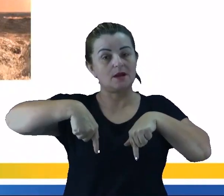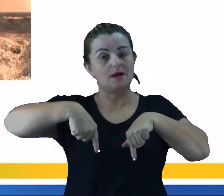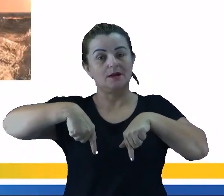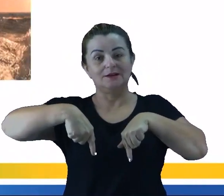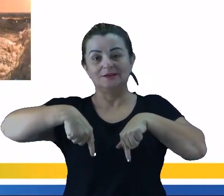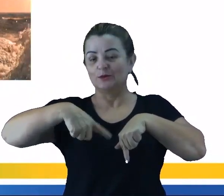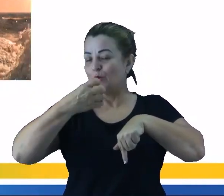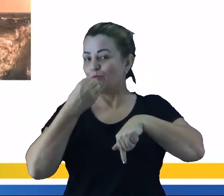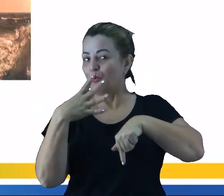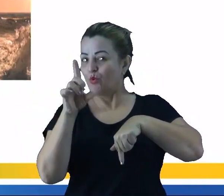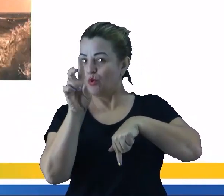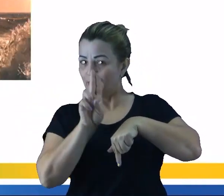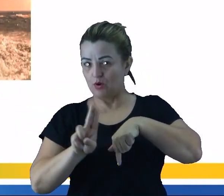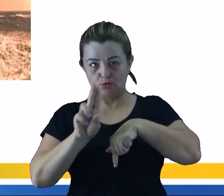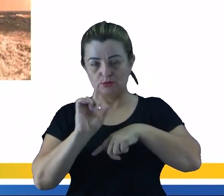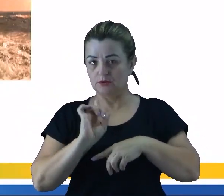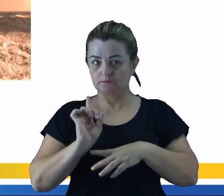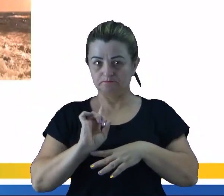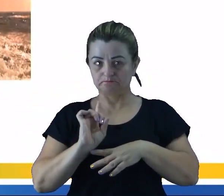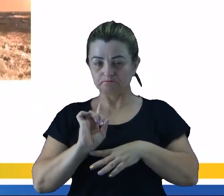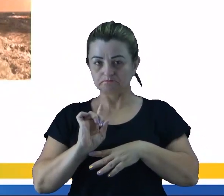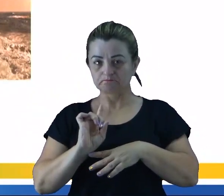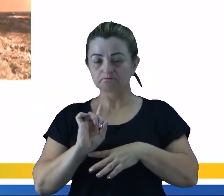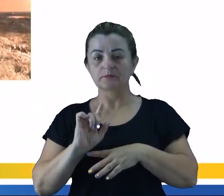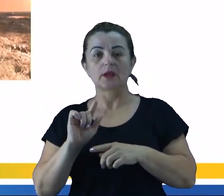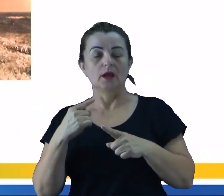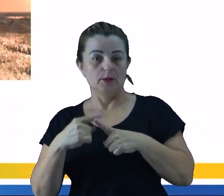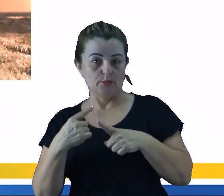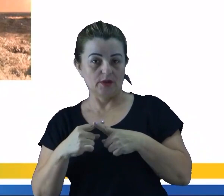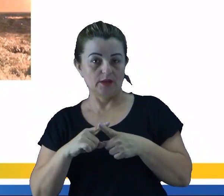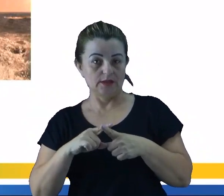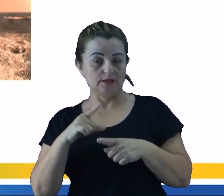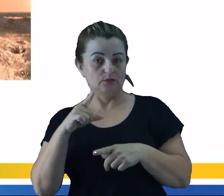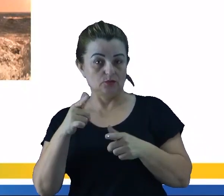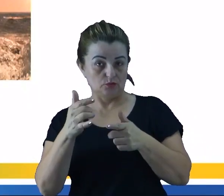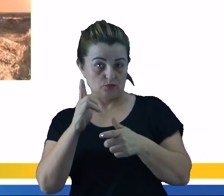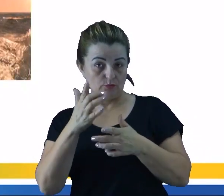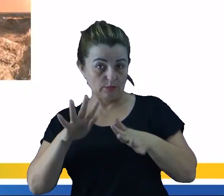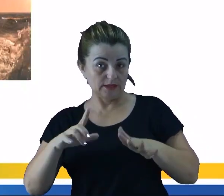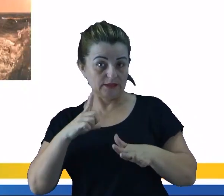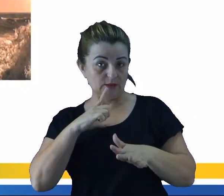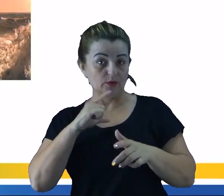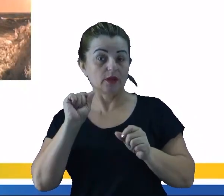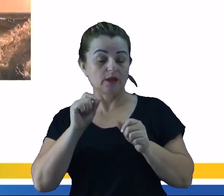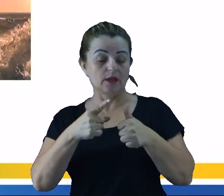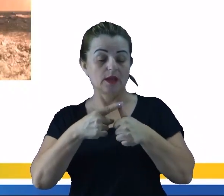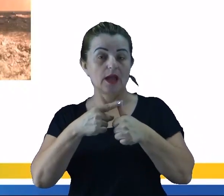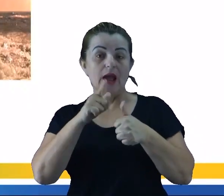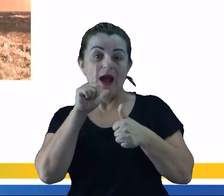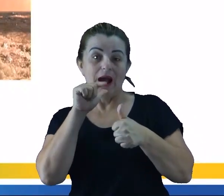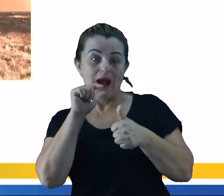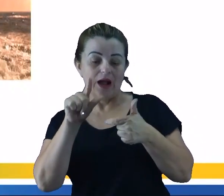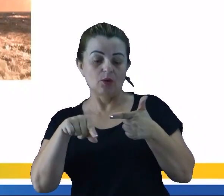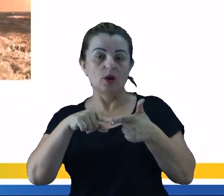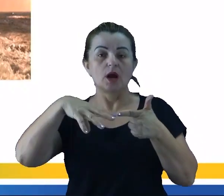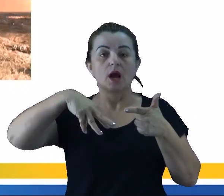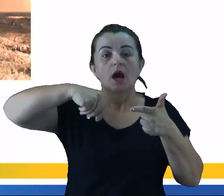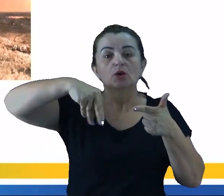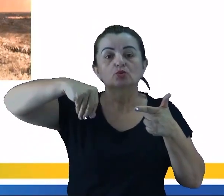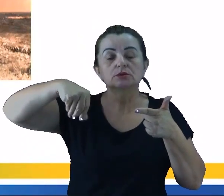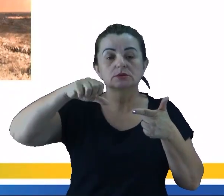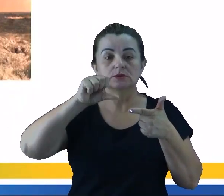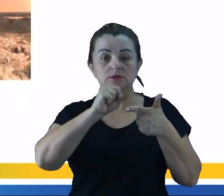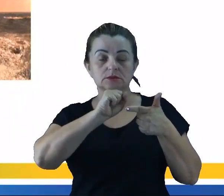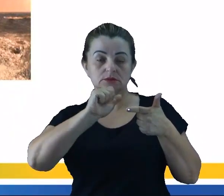falando, ela não tem tanta utilidade. quanto a gente tem ali a água, por exemplo, e o sal, né, então a gente tem ali o sal de cozinha, que é